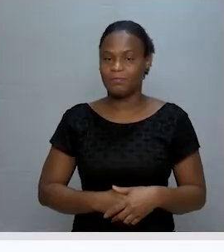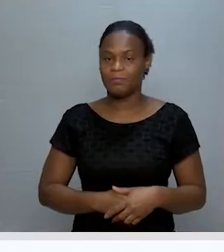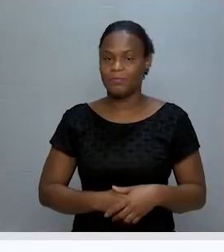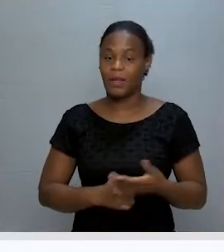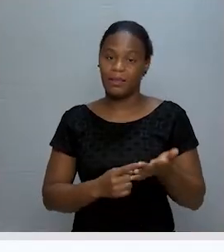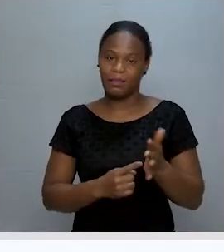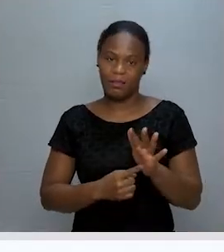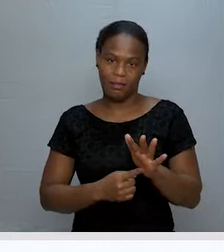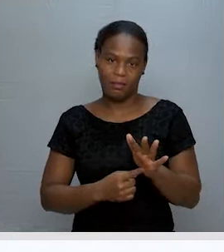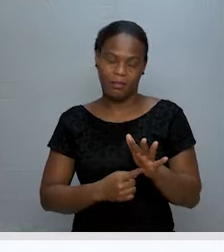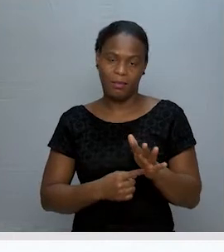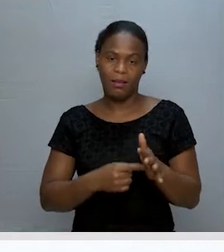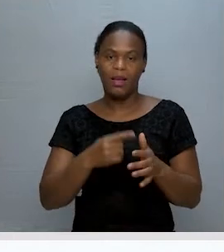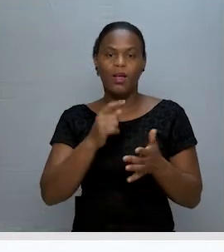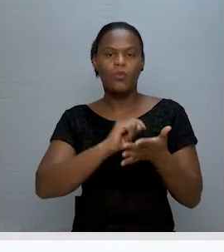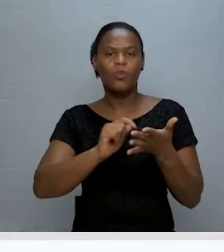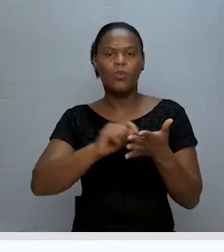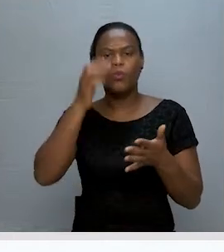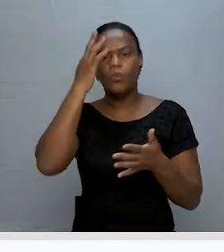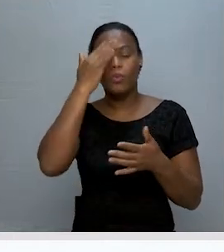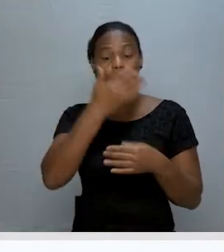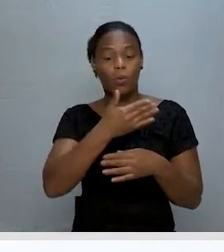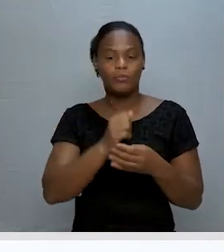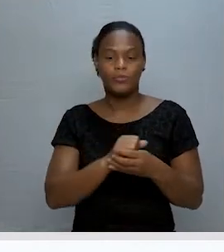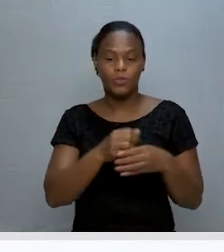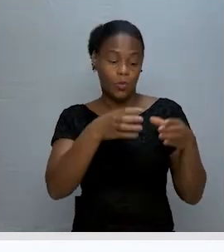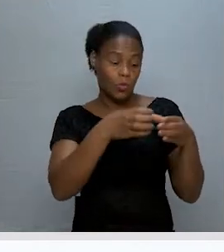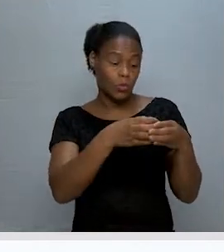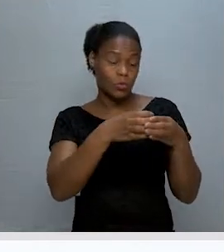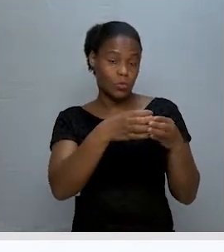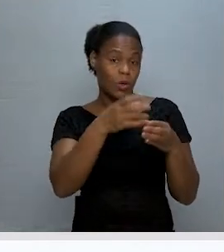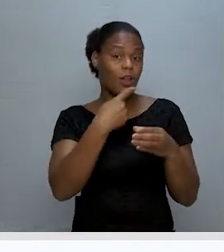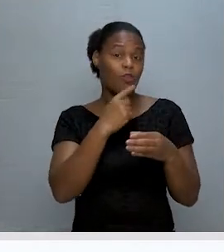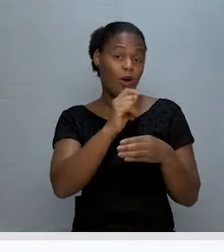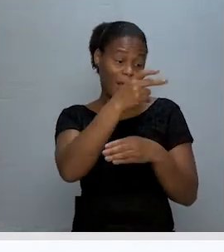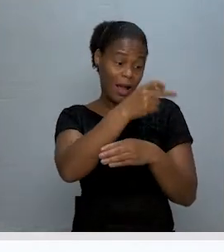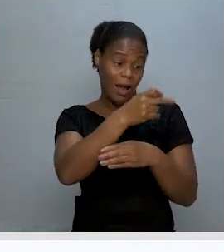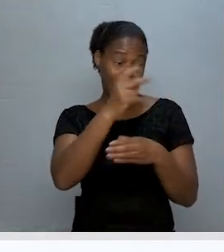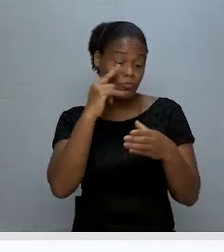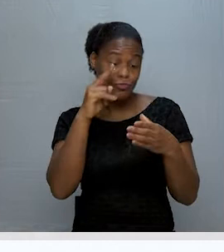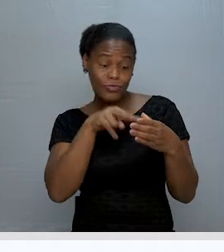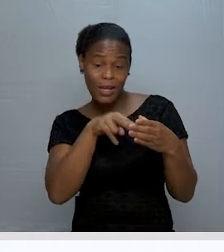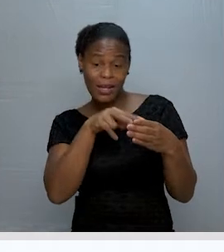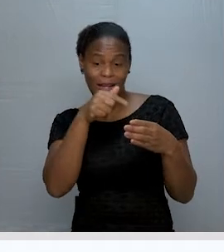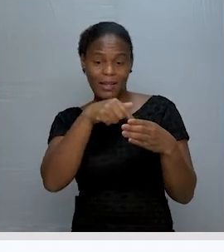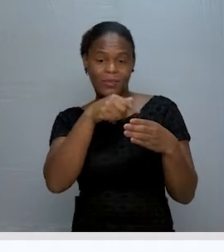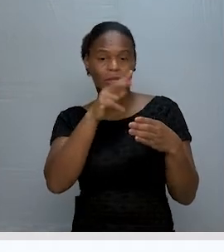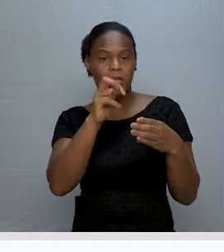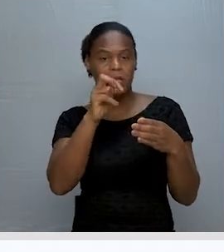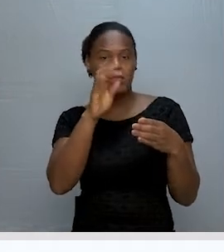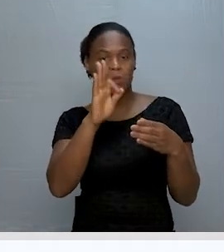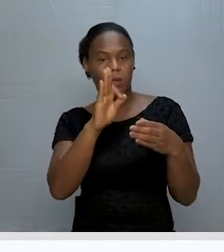Exercício número 1. Observe o seguinte conjunto. O nosso conjunto A. Tem os elementos 3, 4,